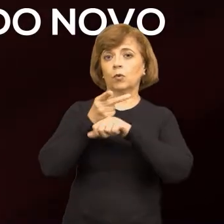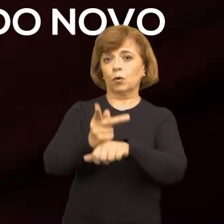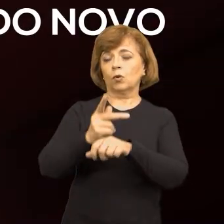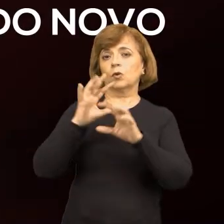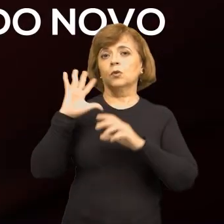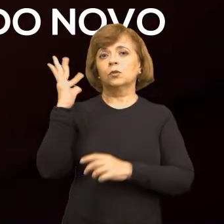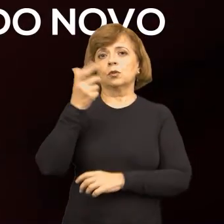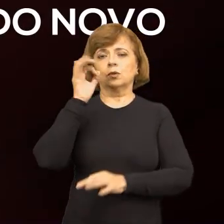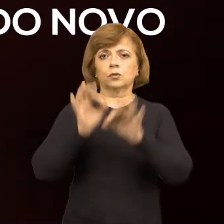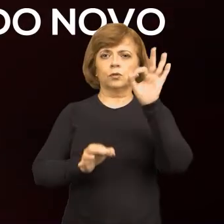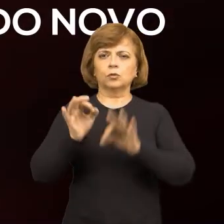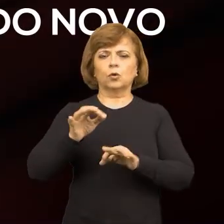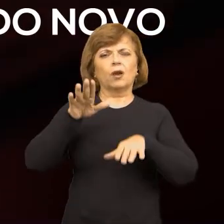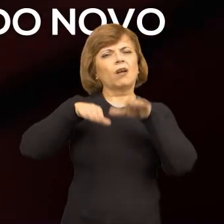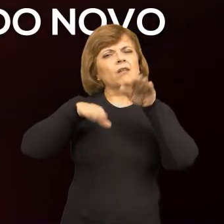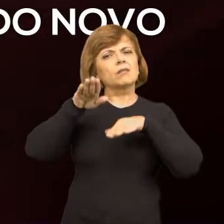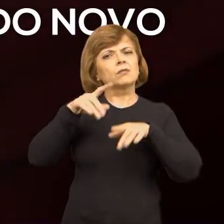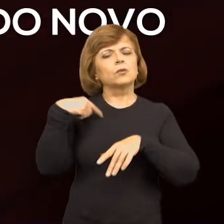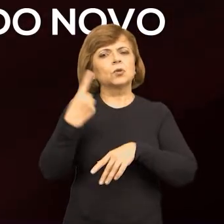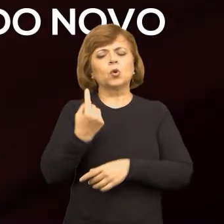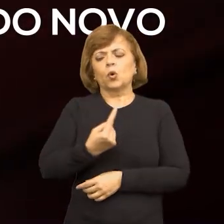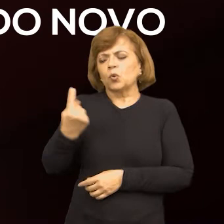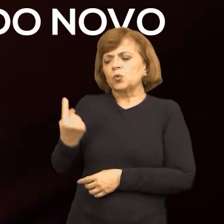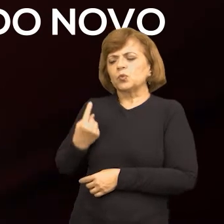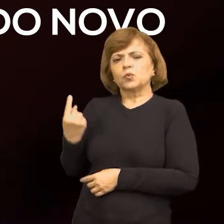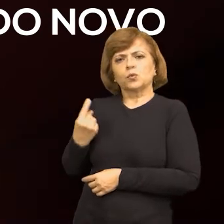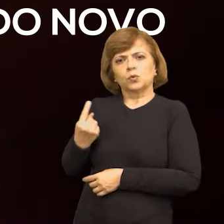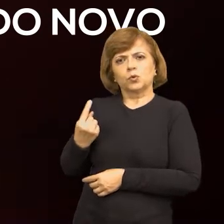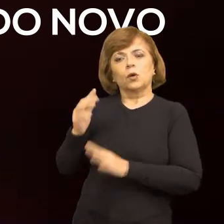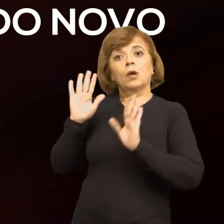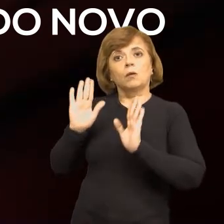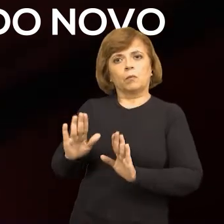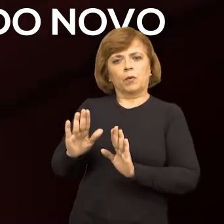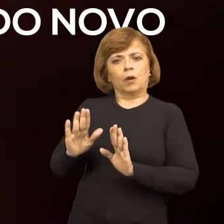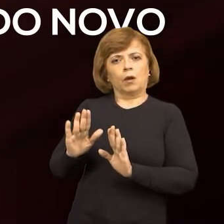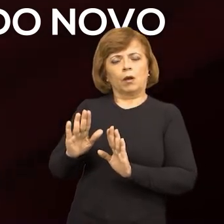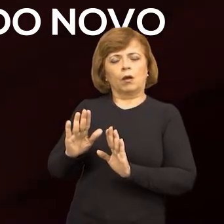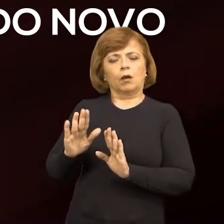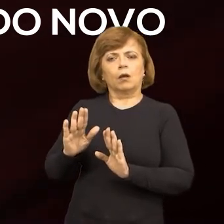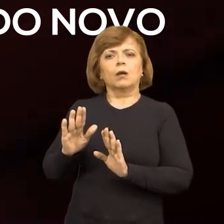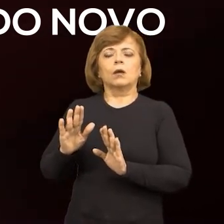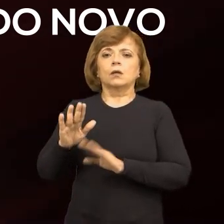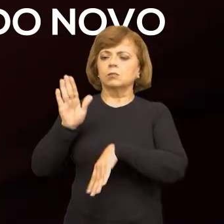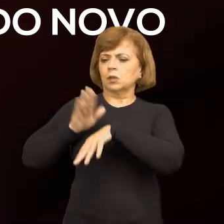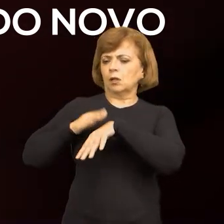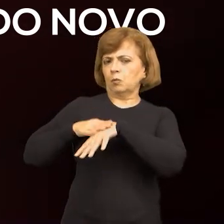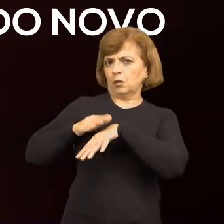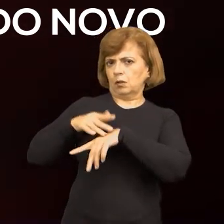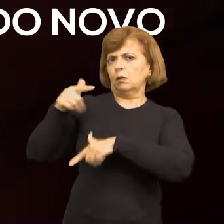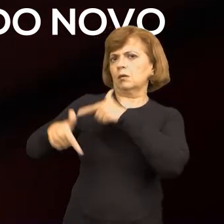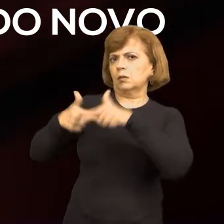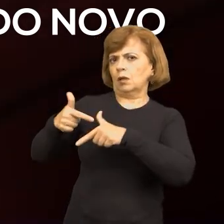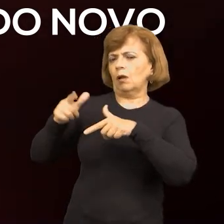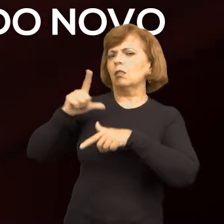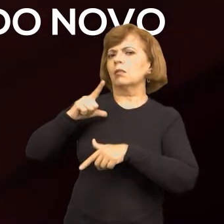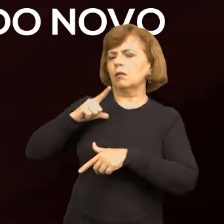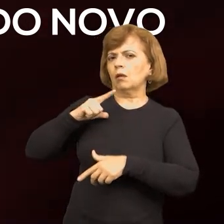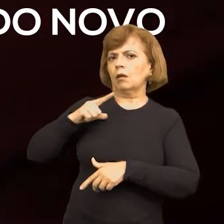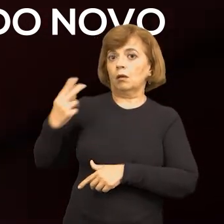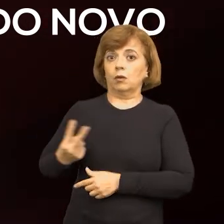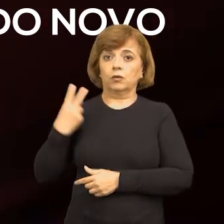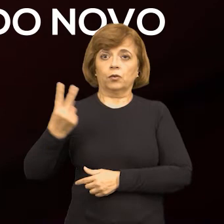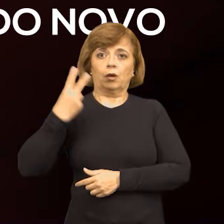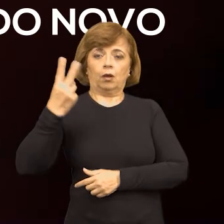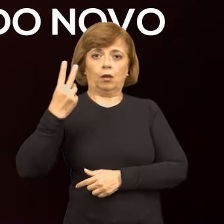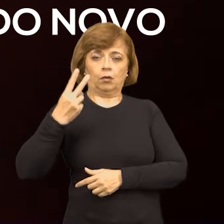exercemos nossas funções de forma isolada, mas sem ferir a independência funcional, devemos valorizar e